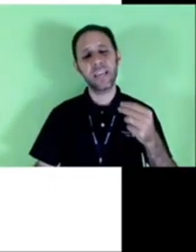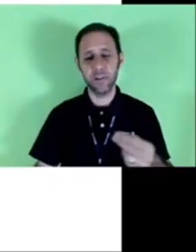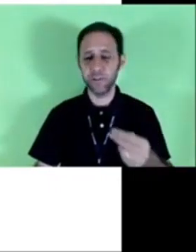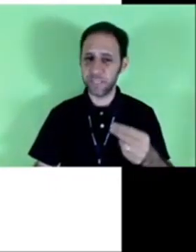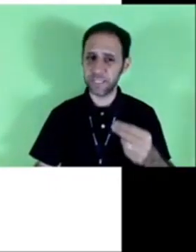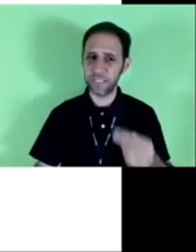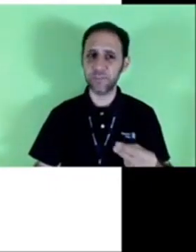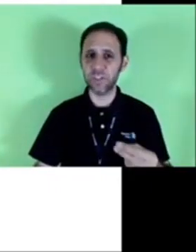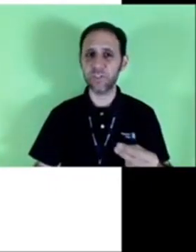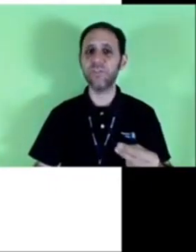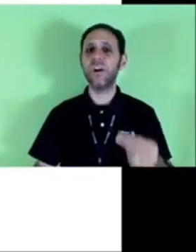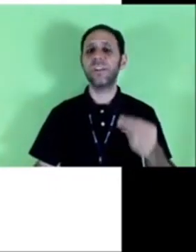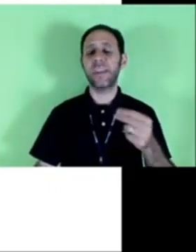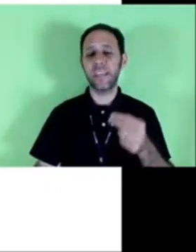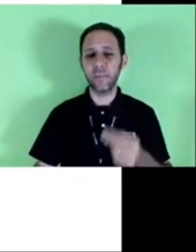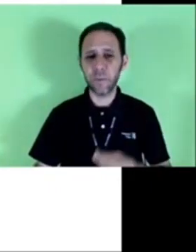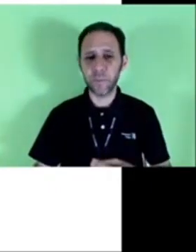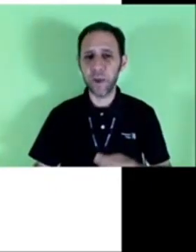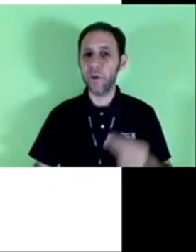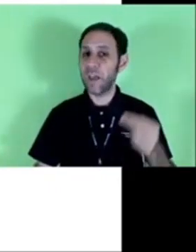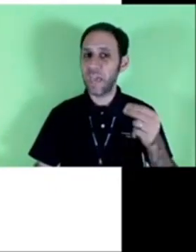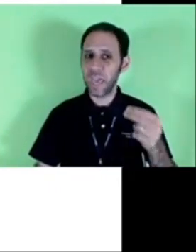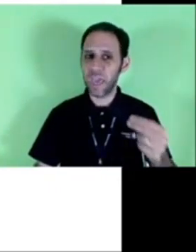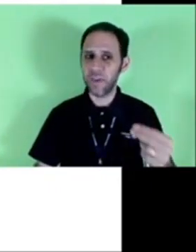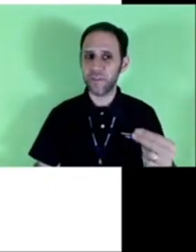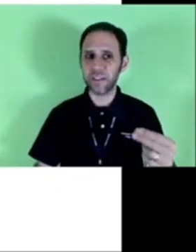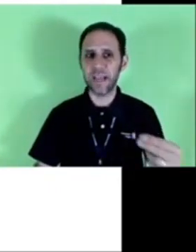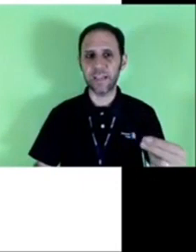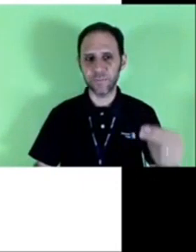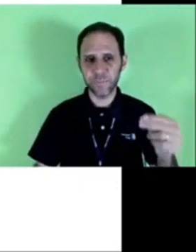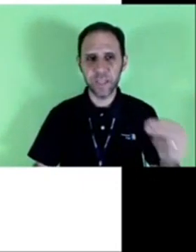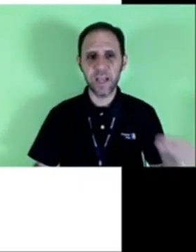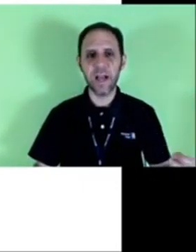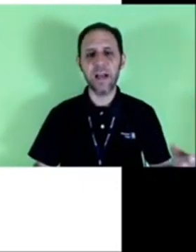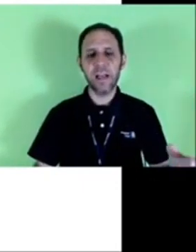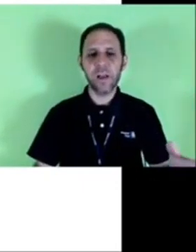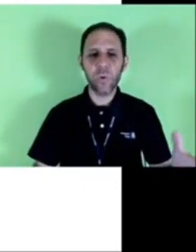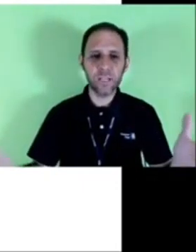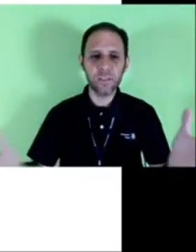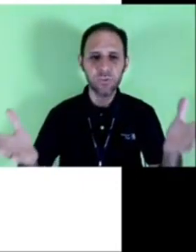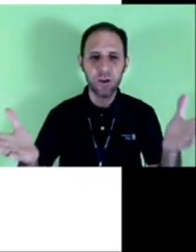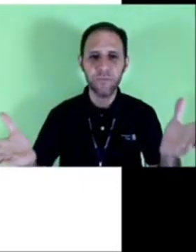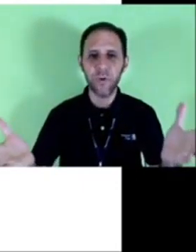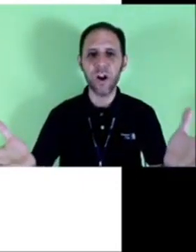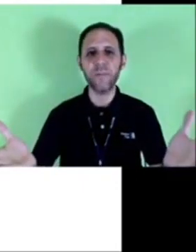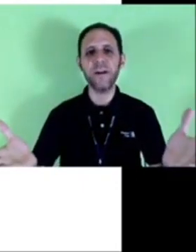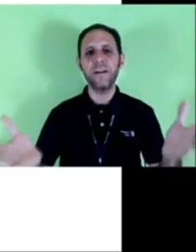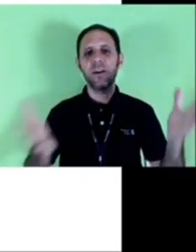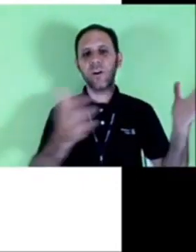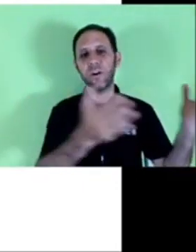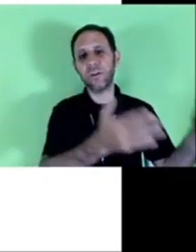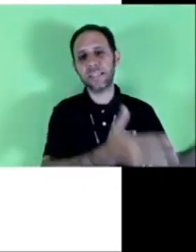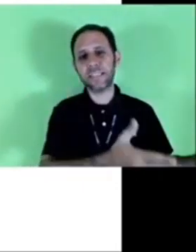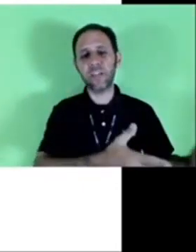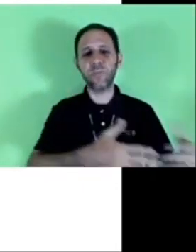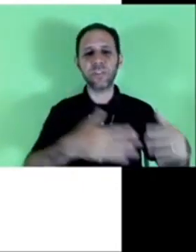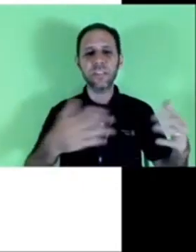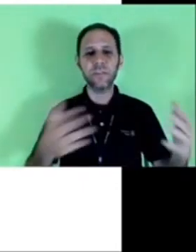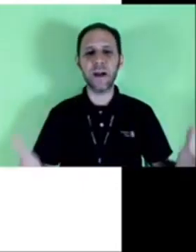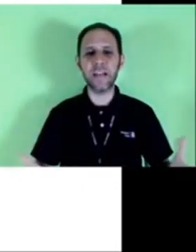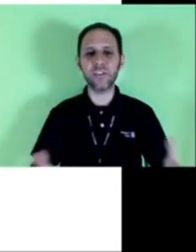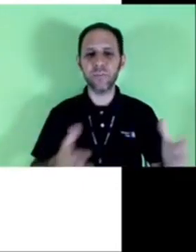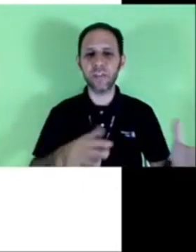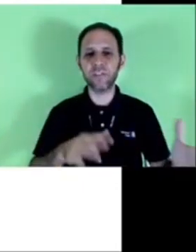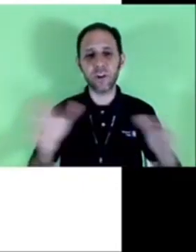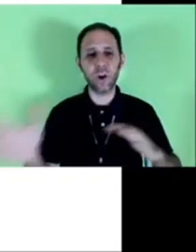que aquilo que está sendo dito naquele papel é verdade quanto a sua forma o atestado